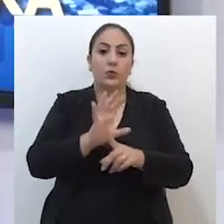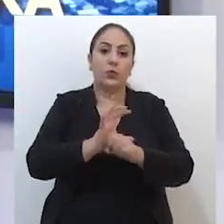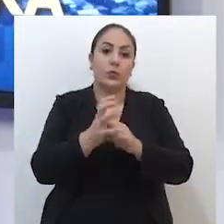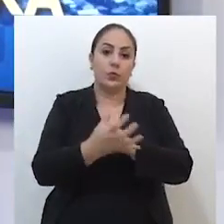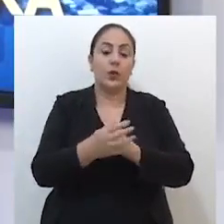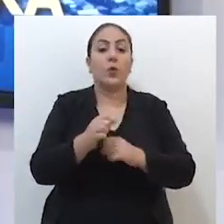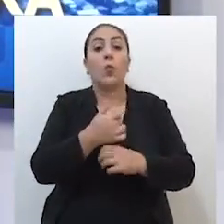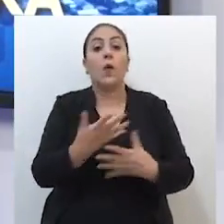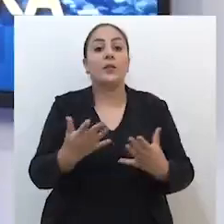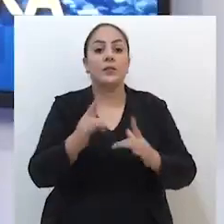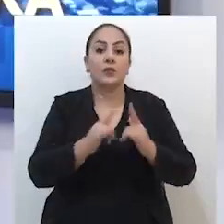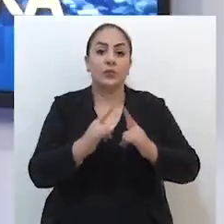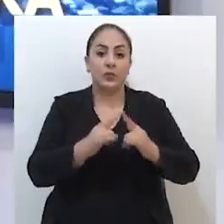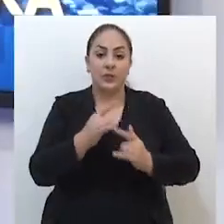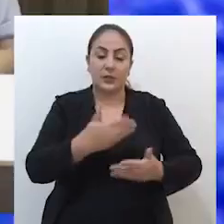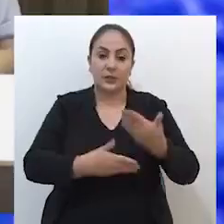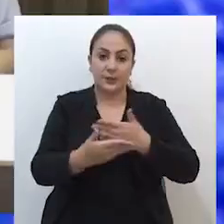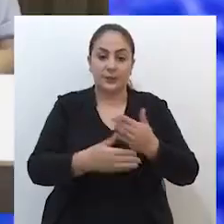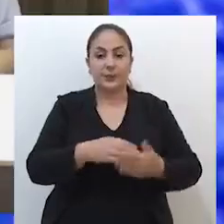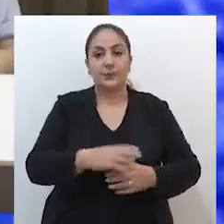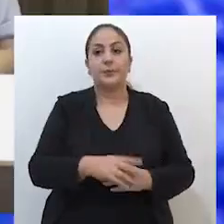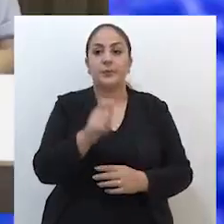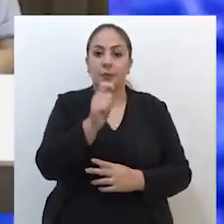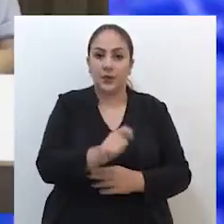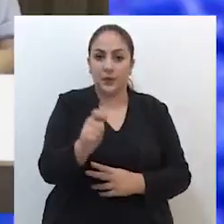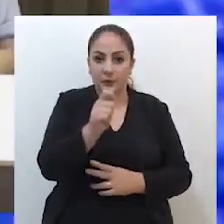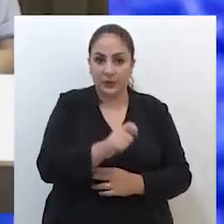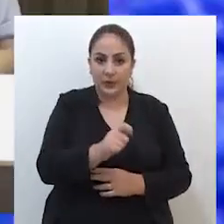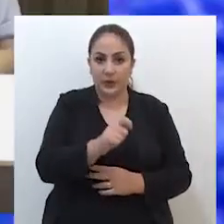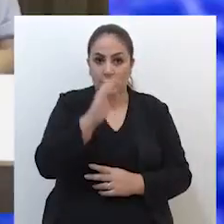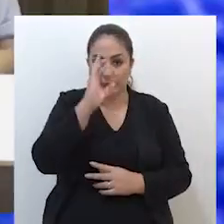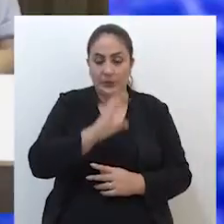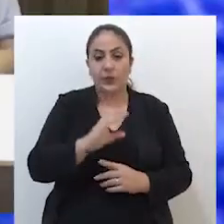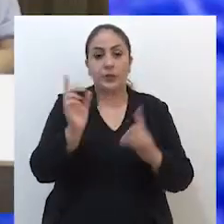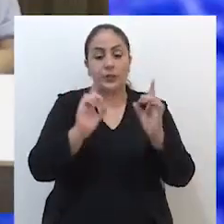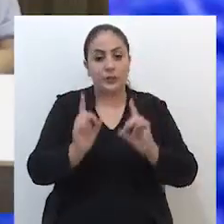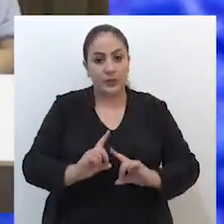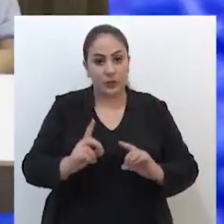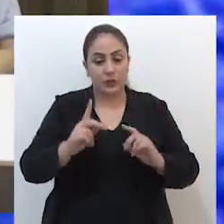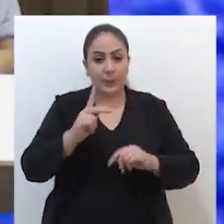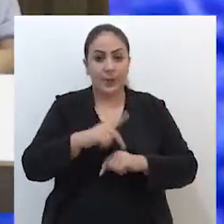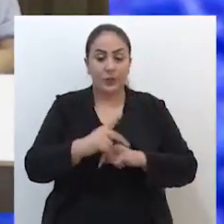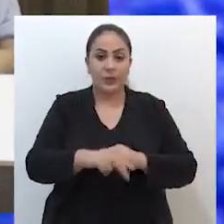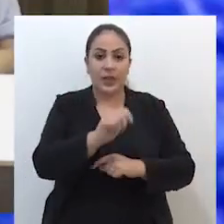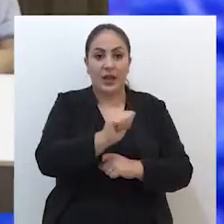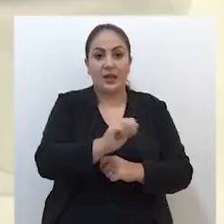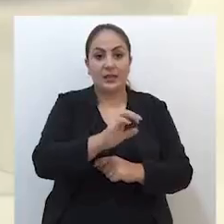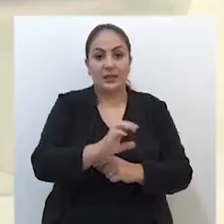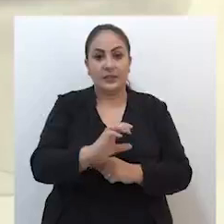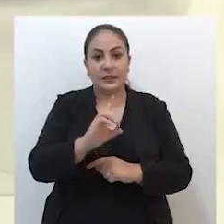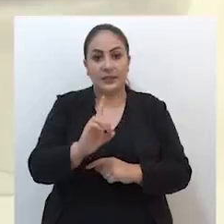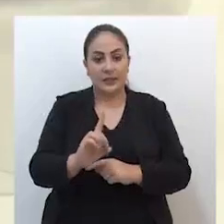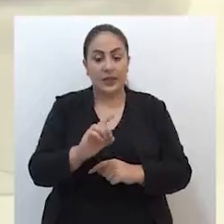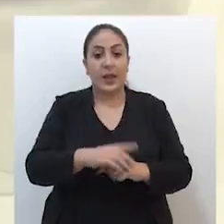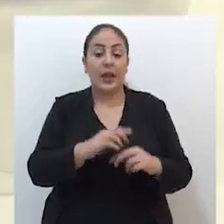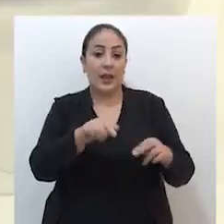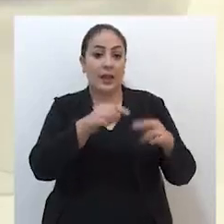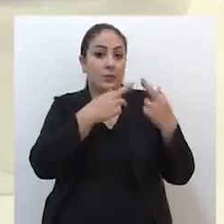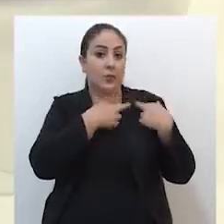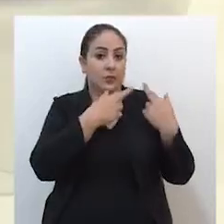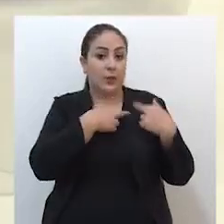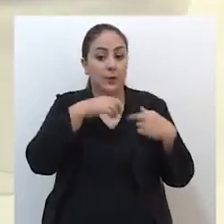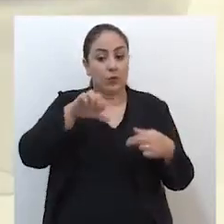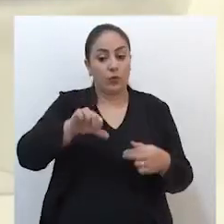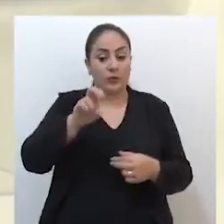instituições foram contempladas. A Associação Cristã de Deficientes de Passo Fundo, responsável por